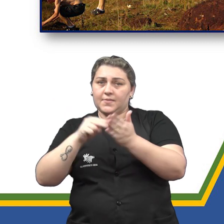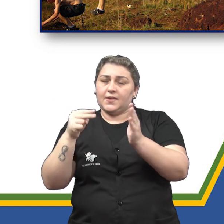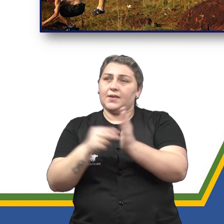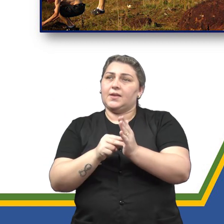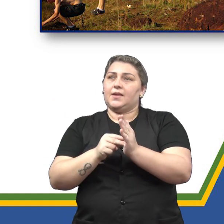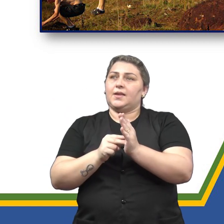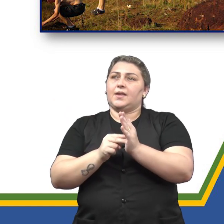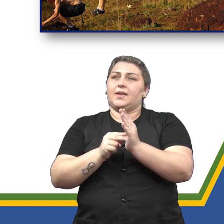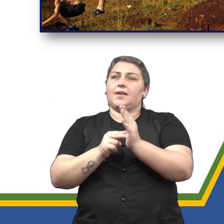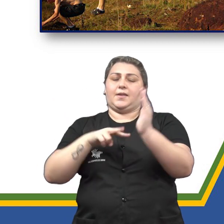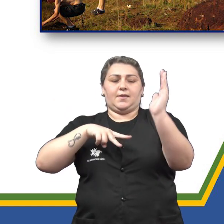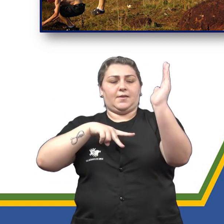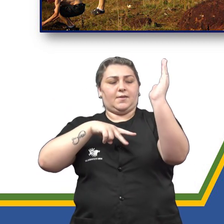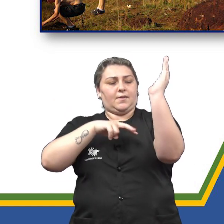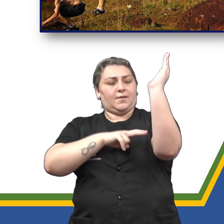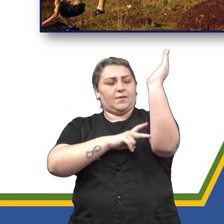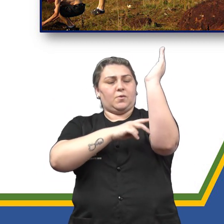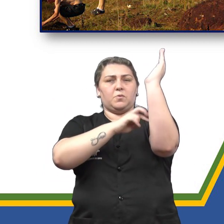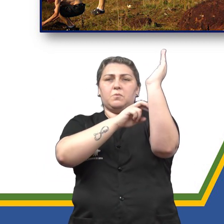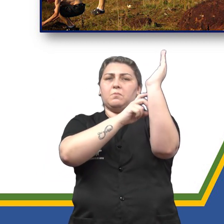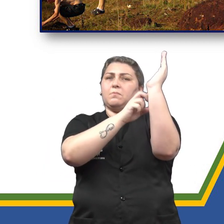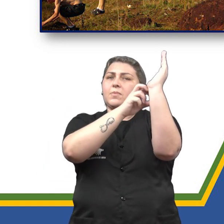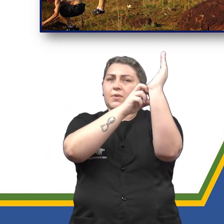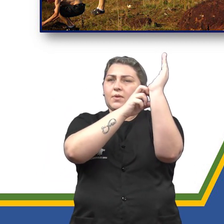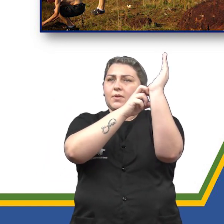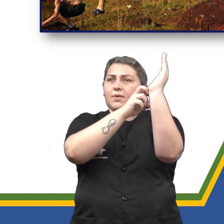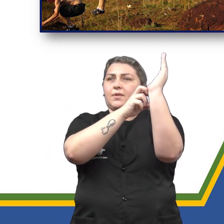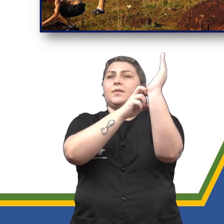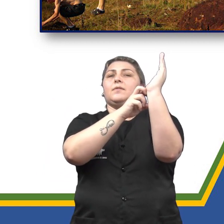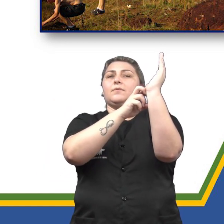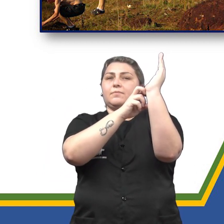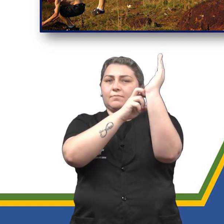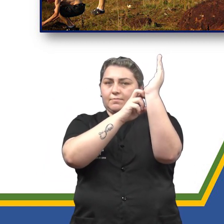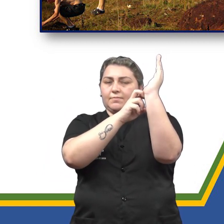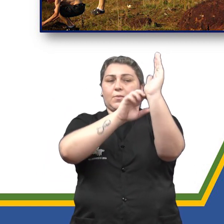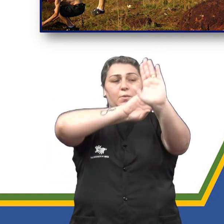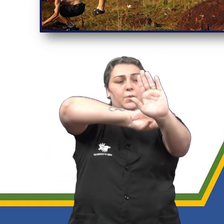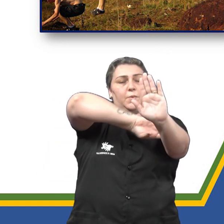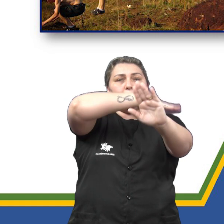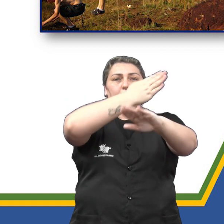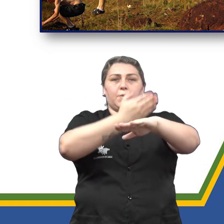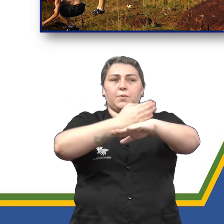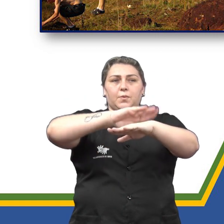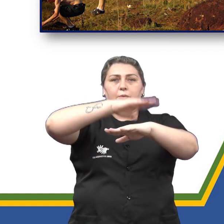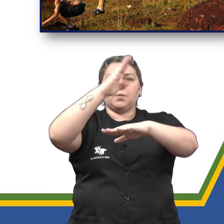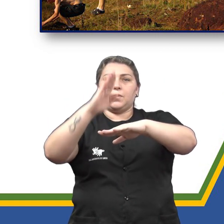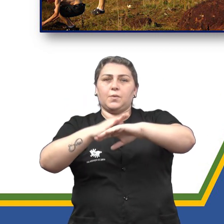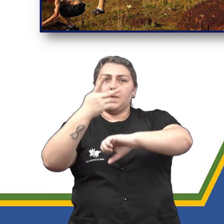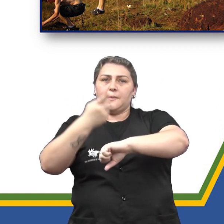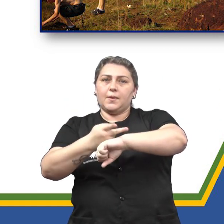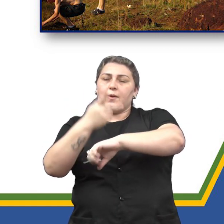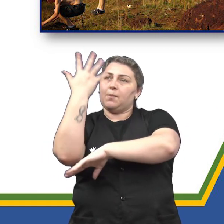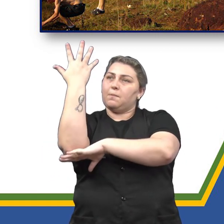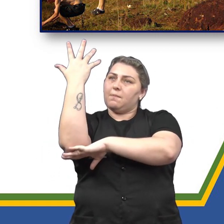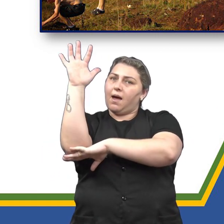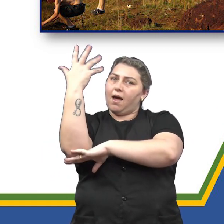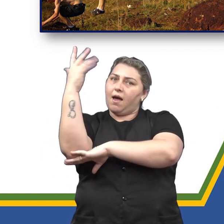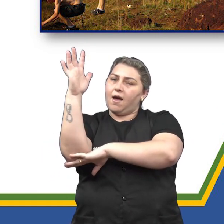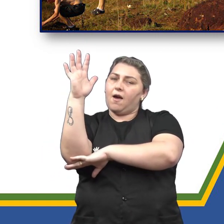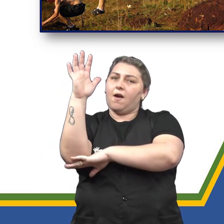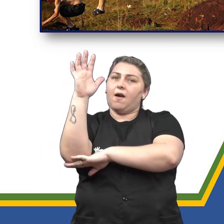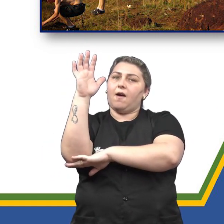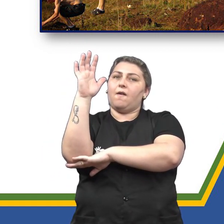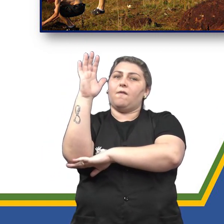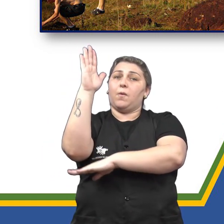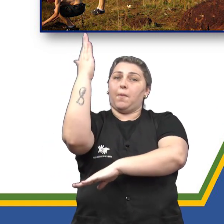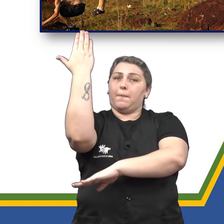em algo. Portanto, todo o ato humano de acender uma montanha, uma rocha, uma árvore, uma parede ou